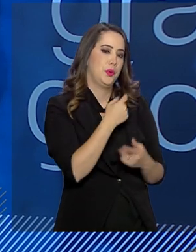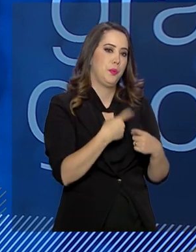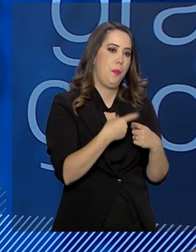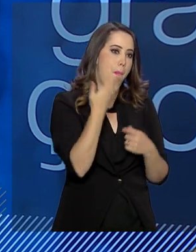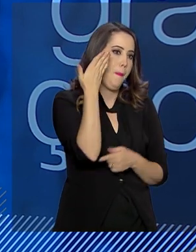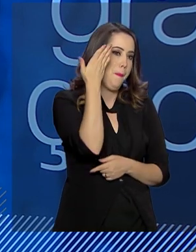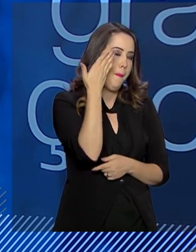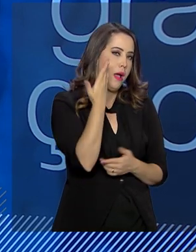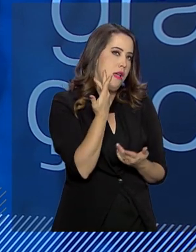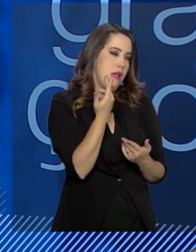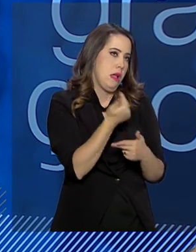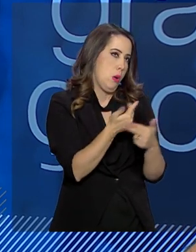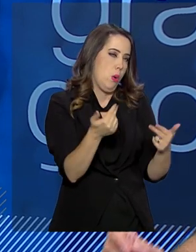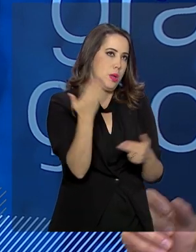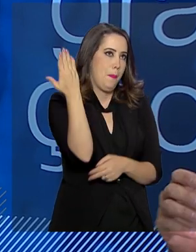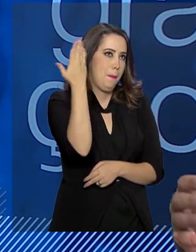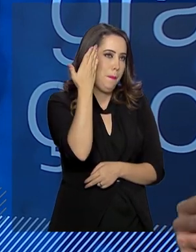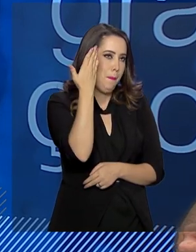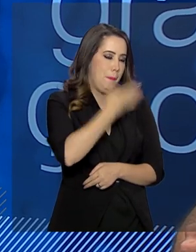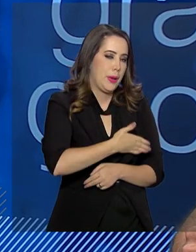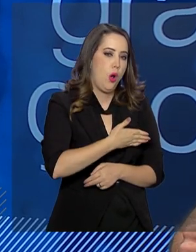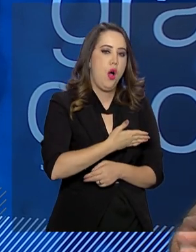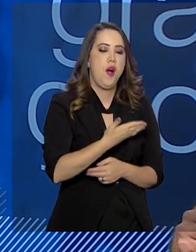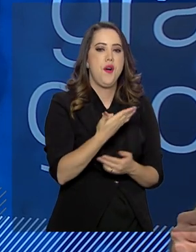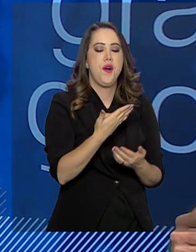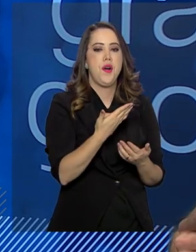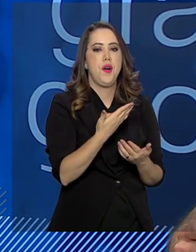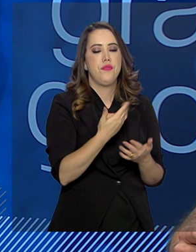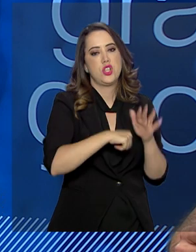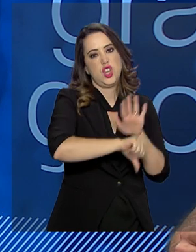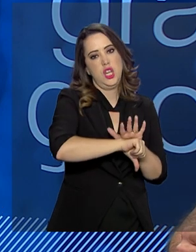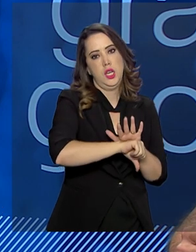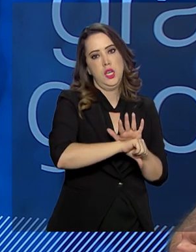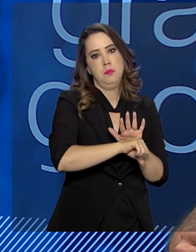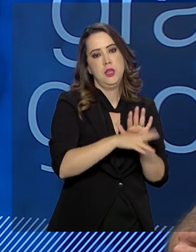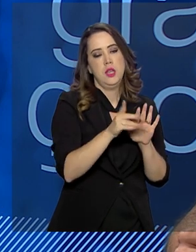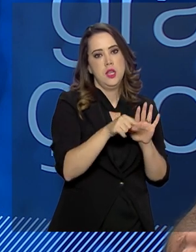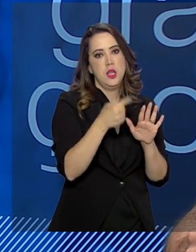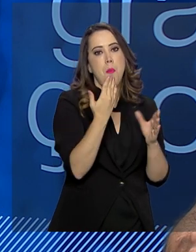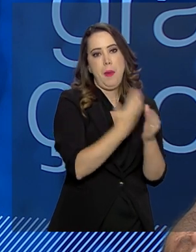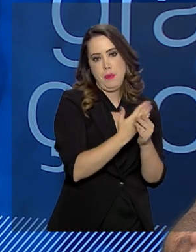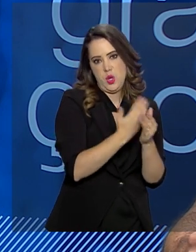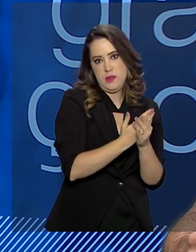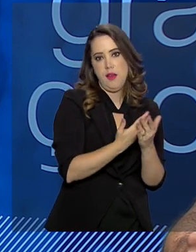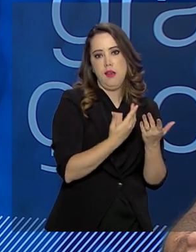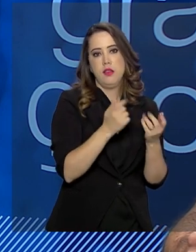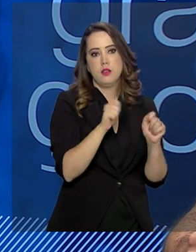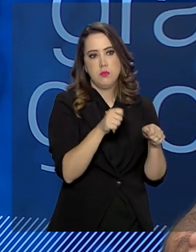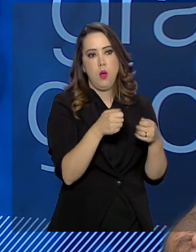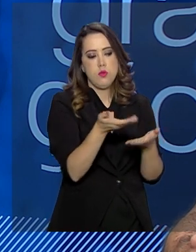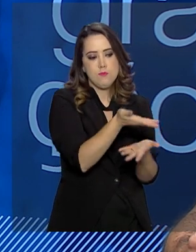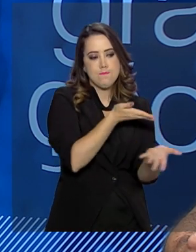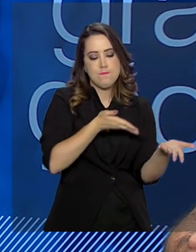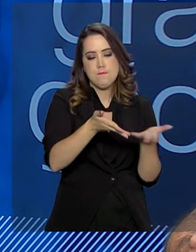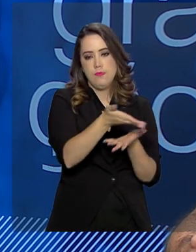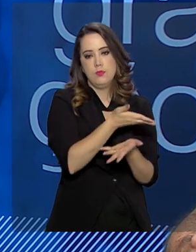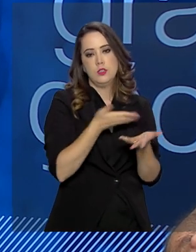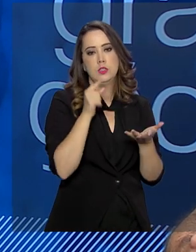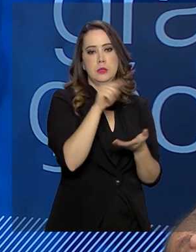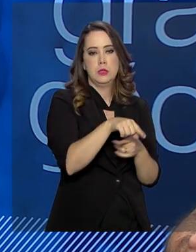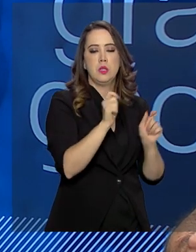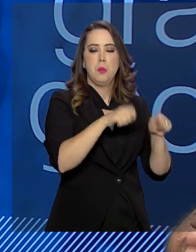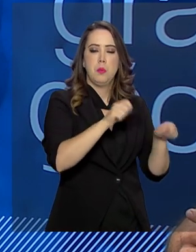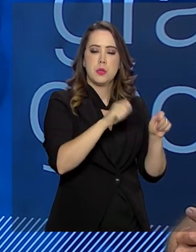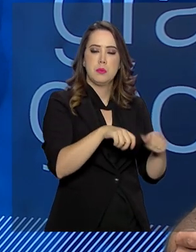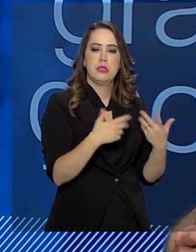provas, muitas vezes, para a instituição processual. E também, ele possui uma